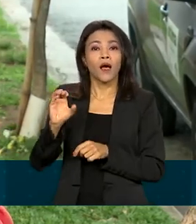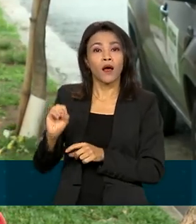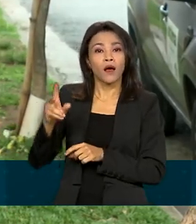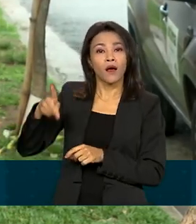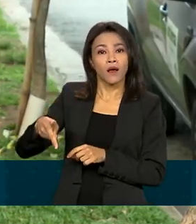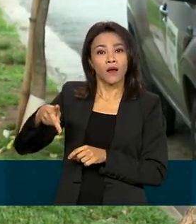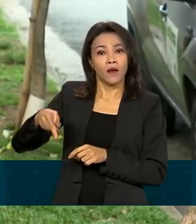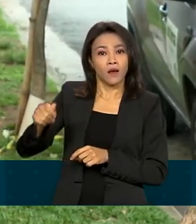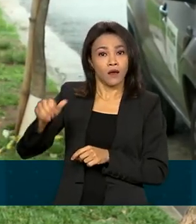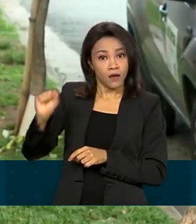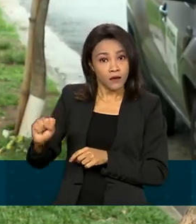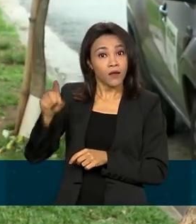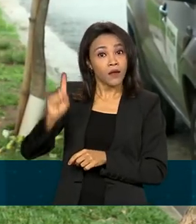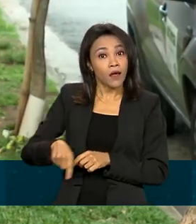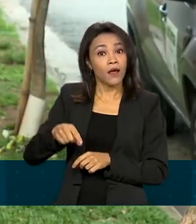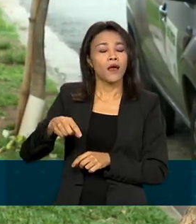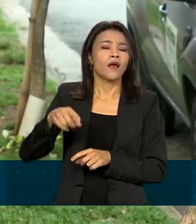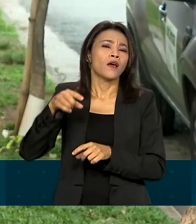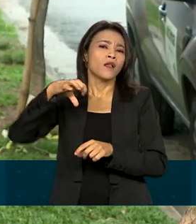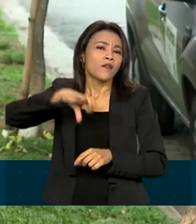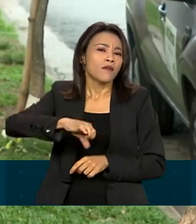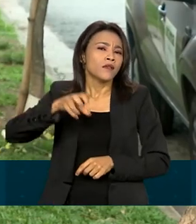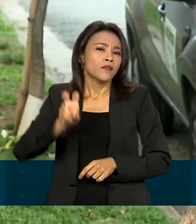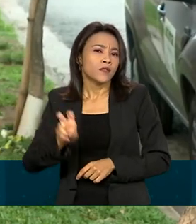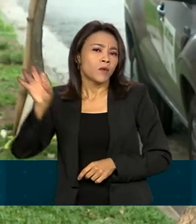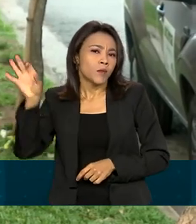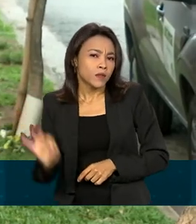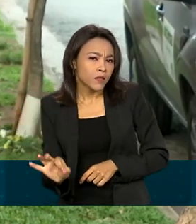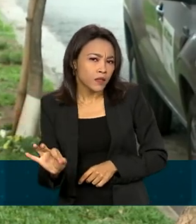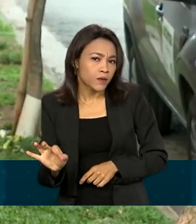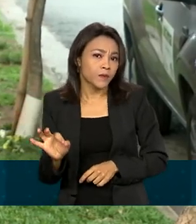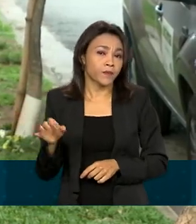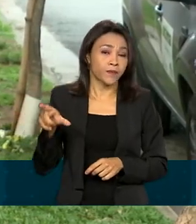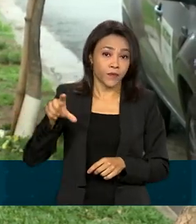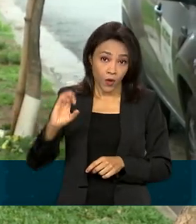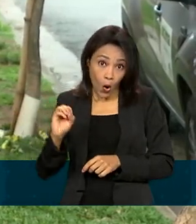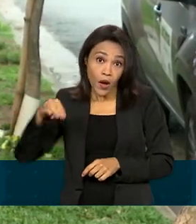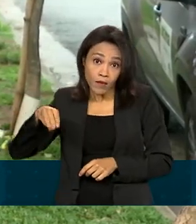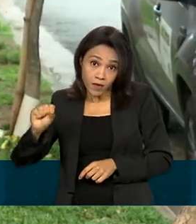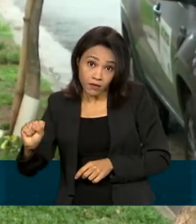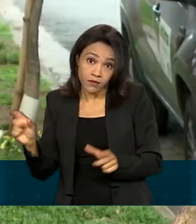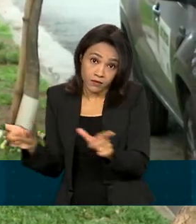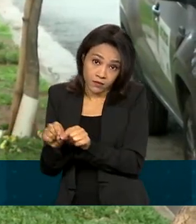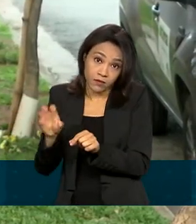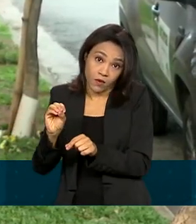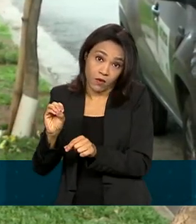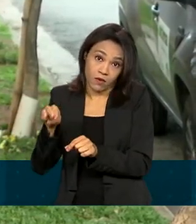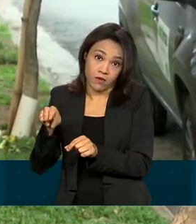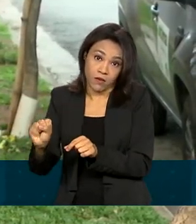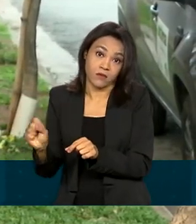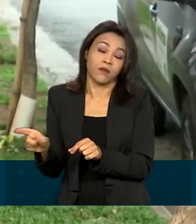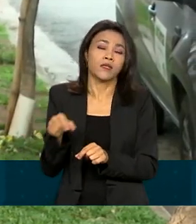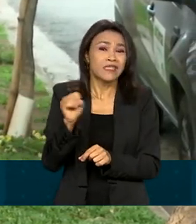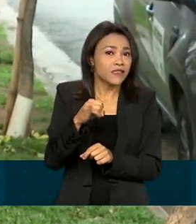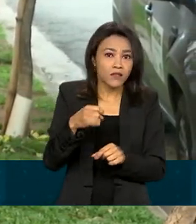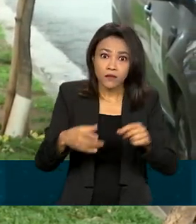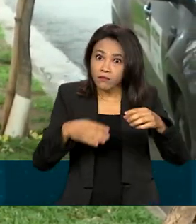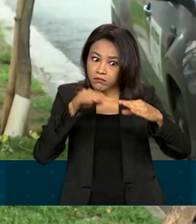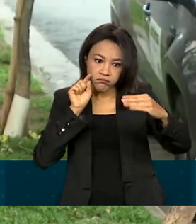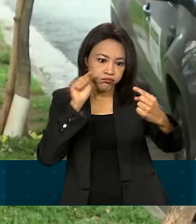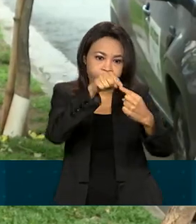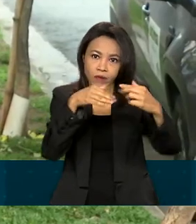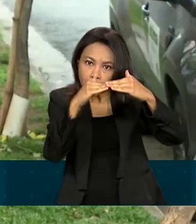que é de 95%. Fora desse patamar, a população não pode se considerar protegida. Em